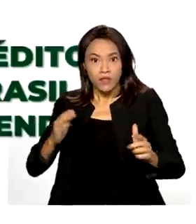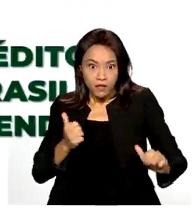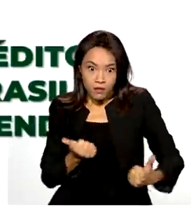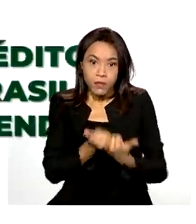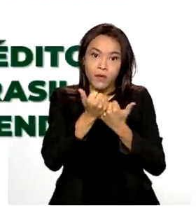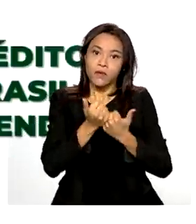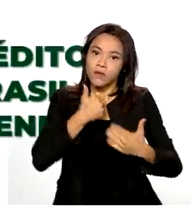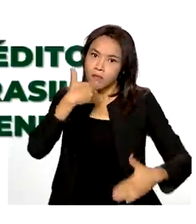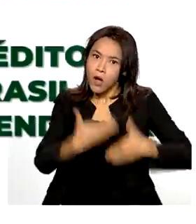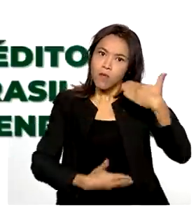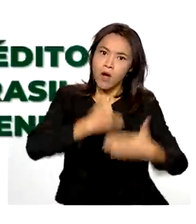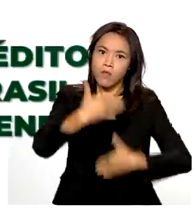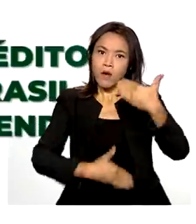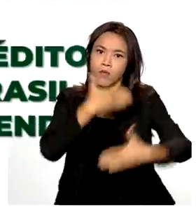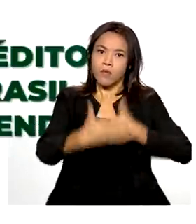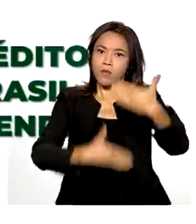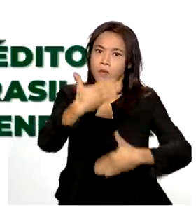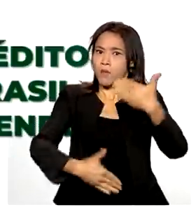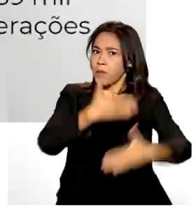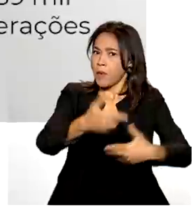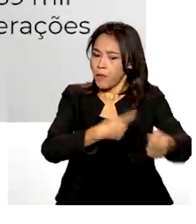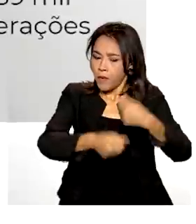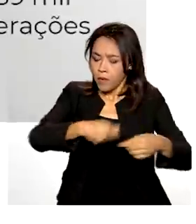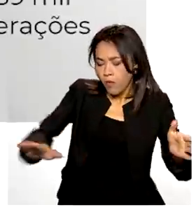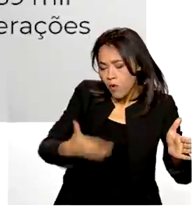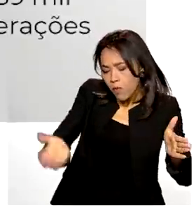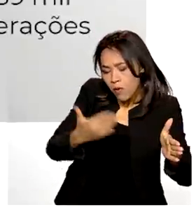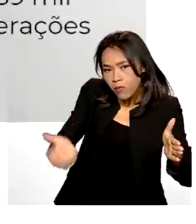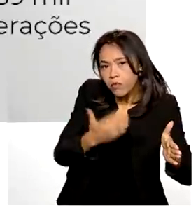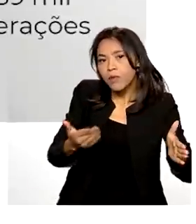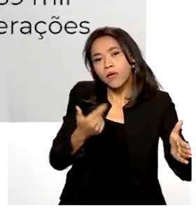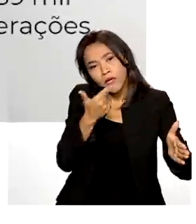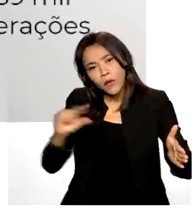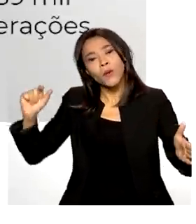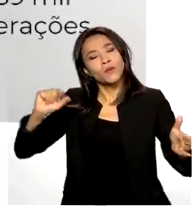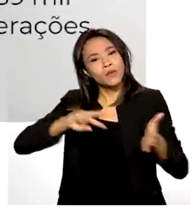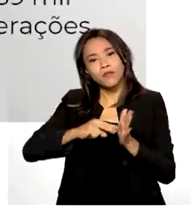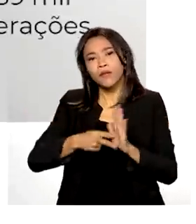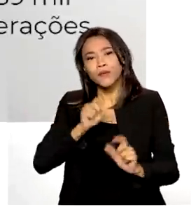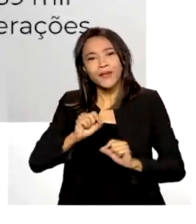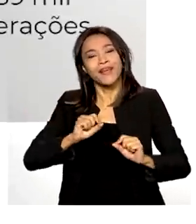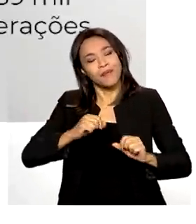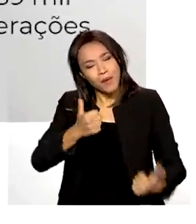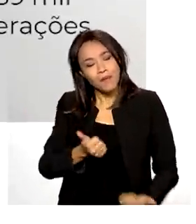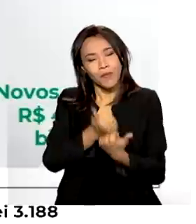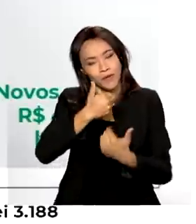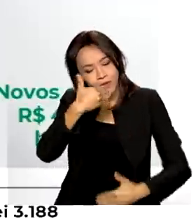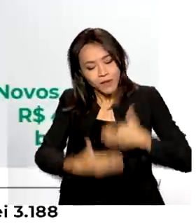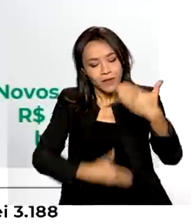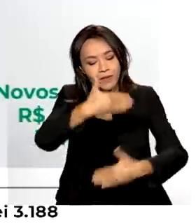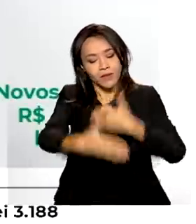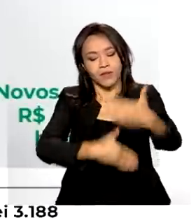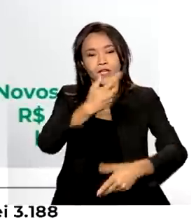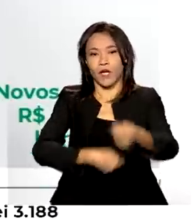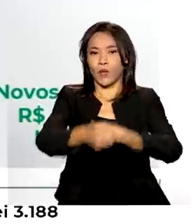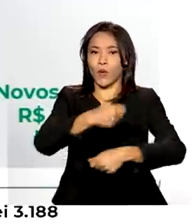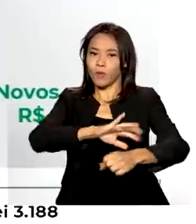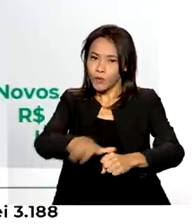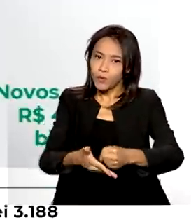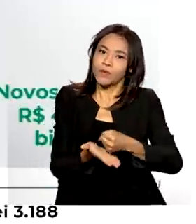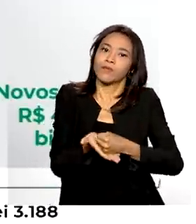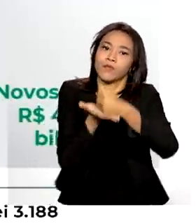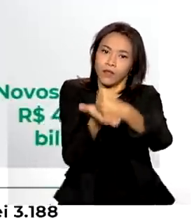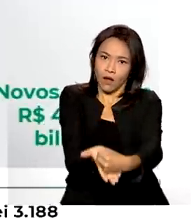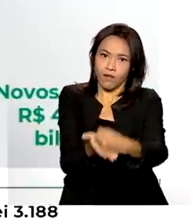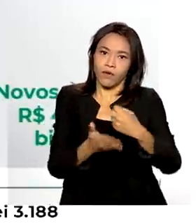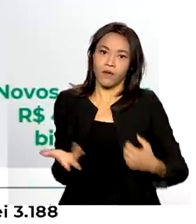crescimento econômico com aumento da produtividade, ou, em outras palavras, crescimento econômico sustentável. Essa medida do crédito se